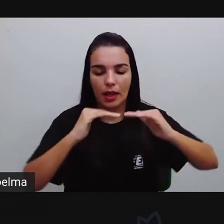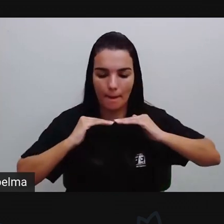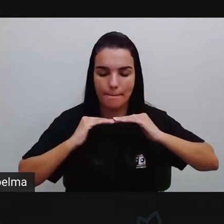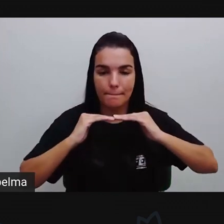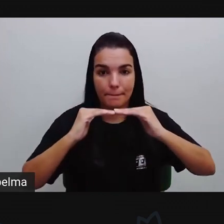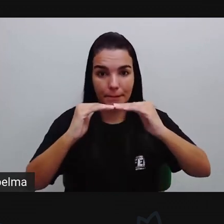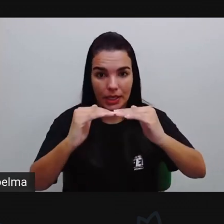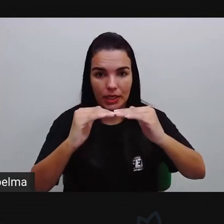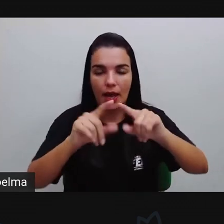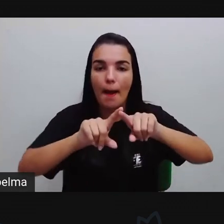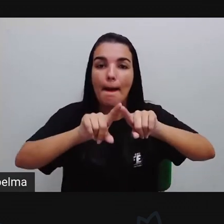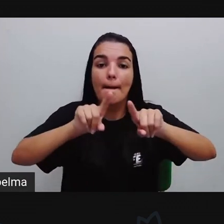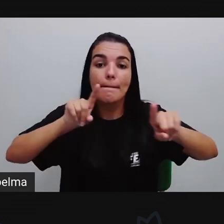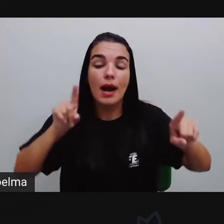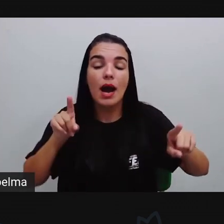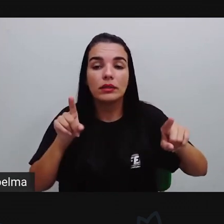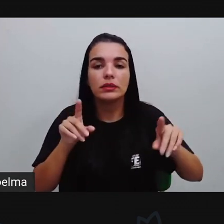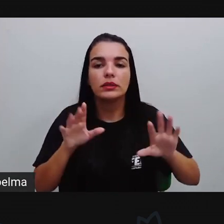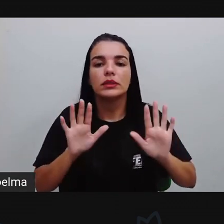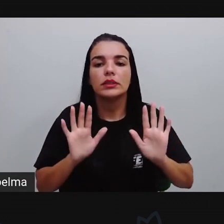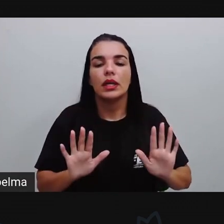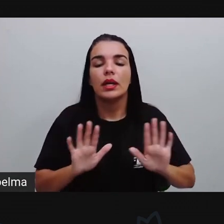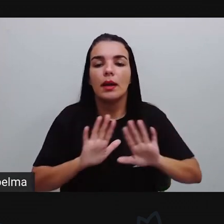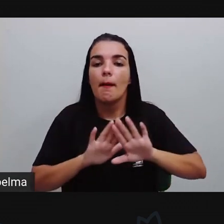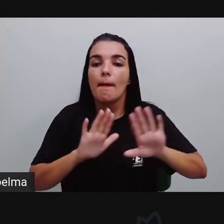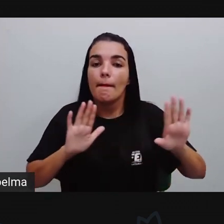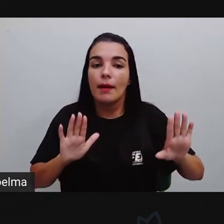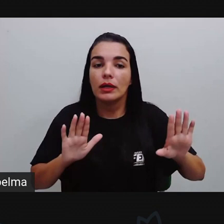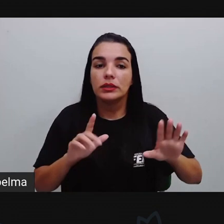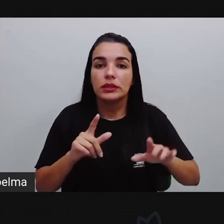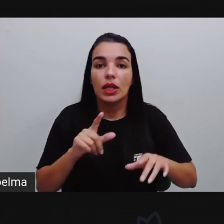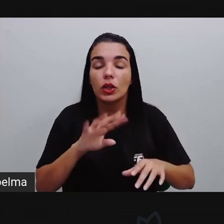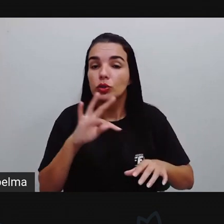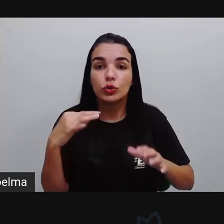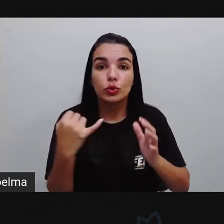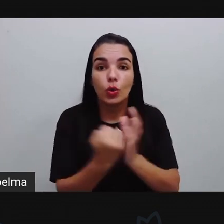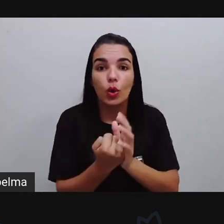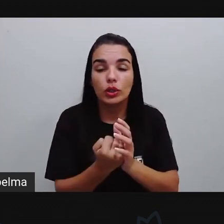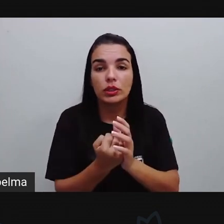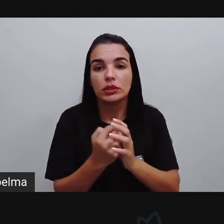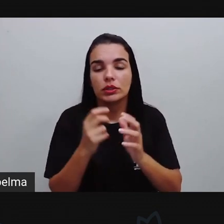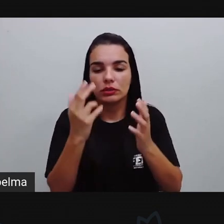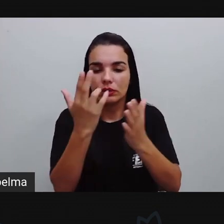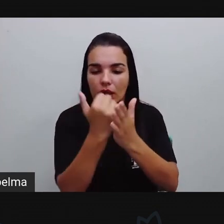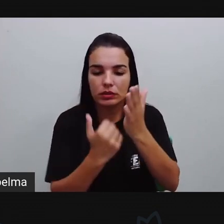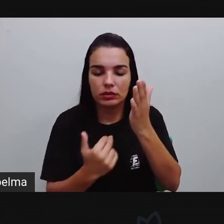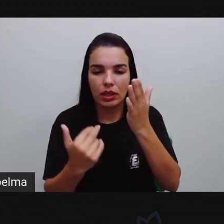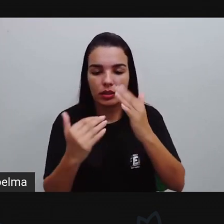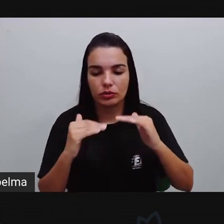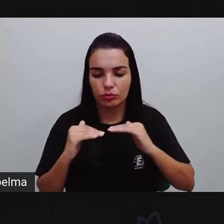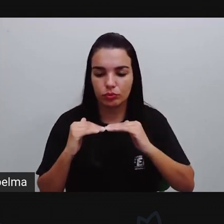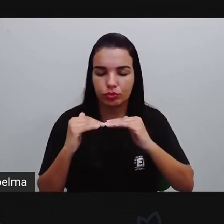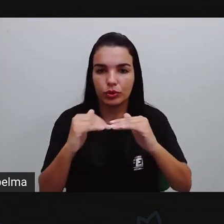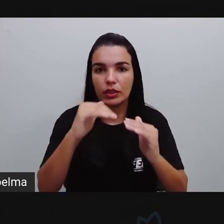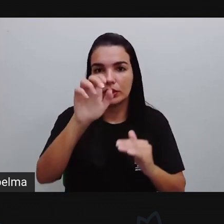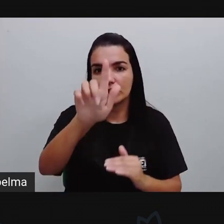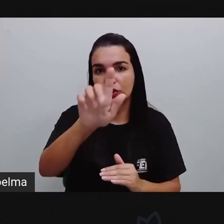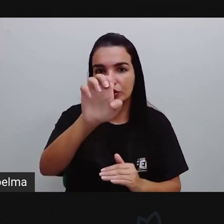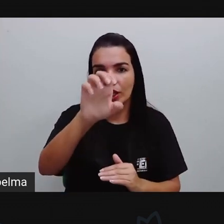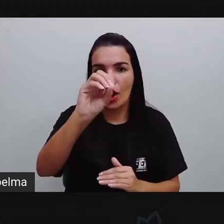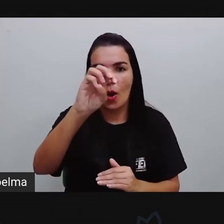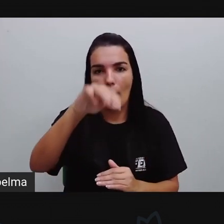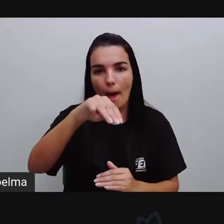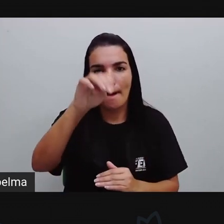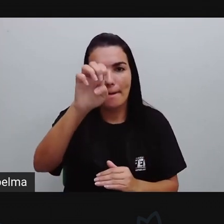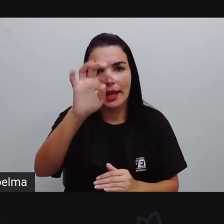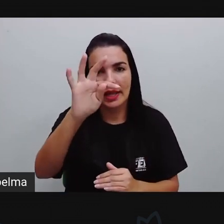toda forma geométrica, né? Ou figura geométrica vai ser considerada um polígono por não apresentar as